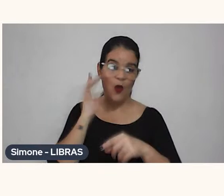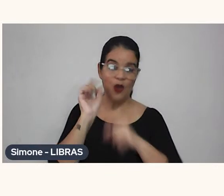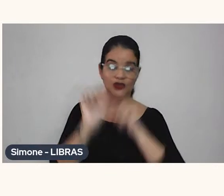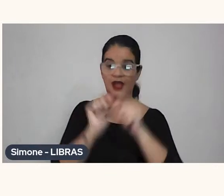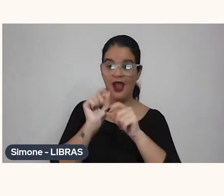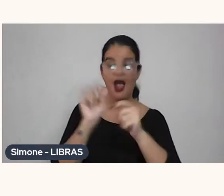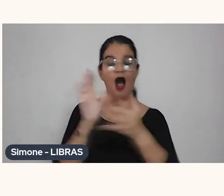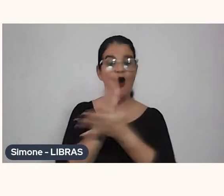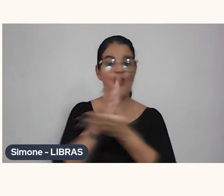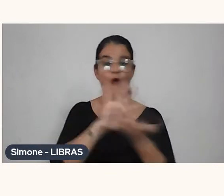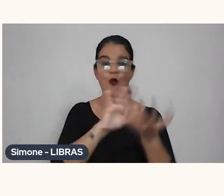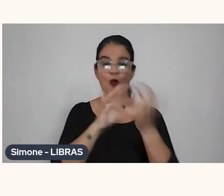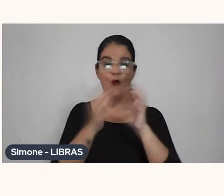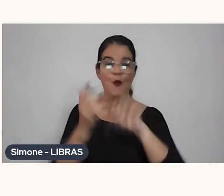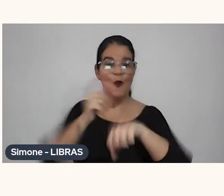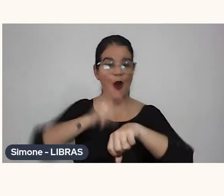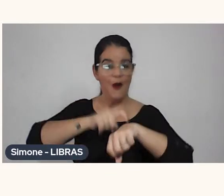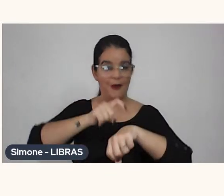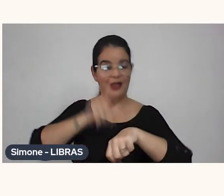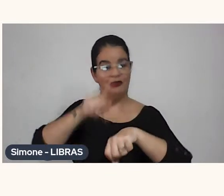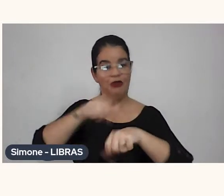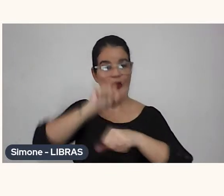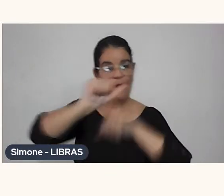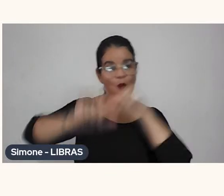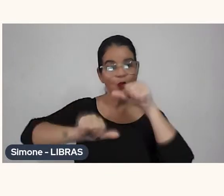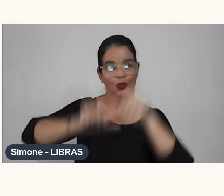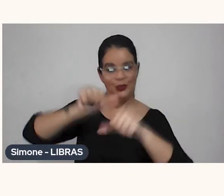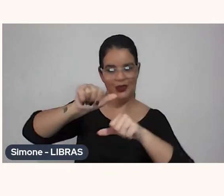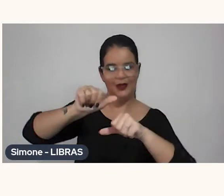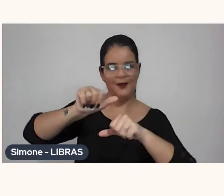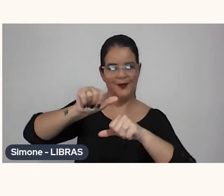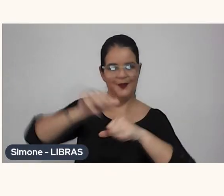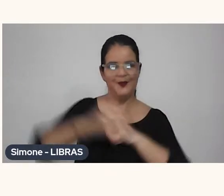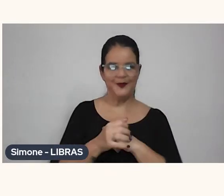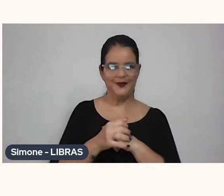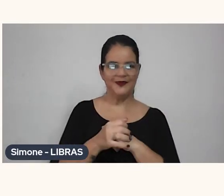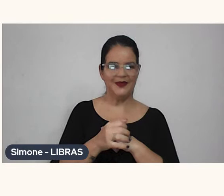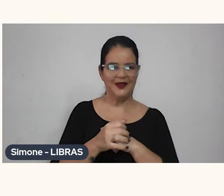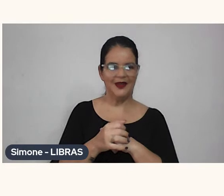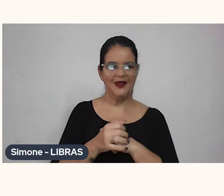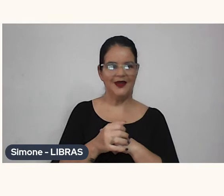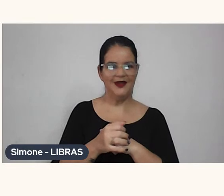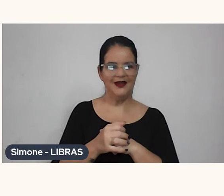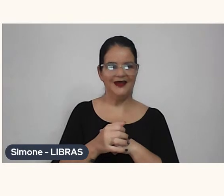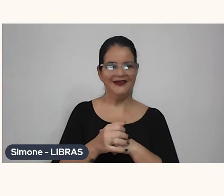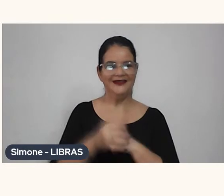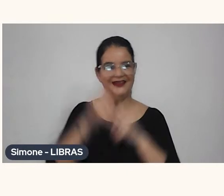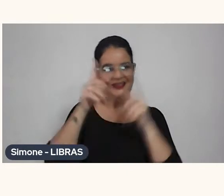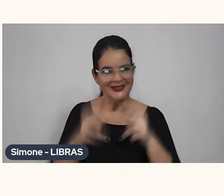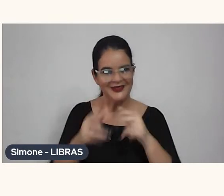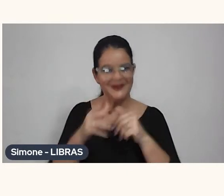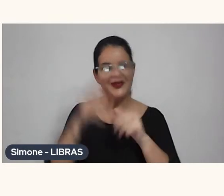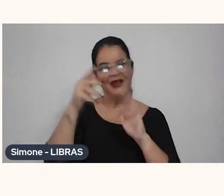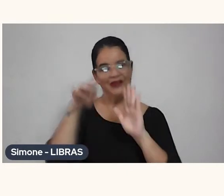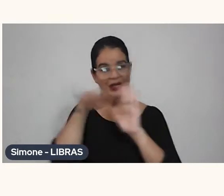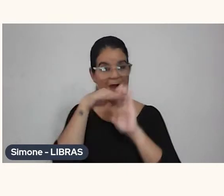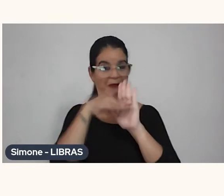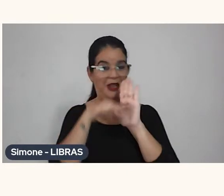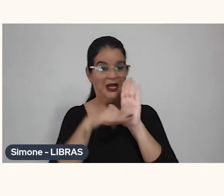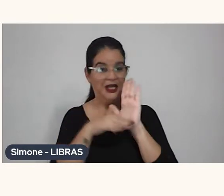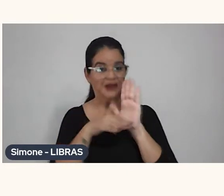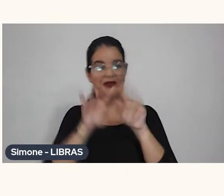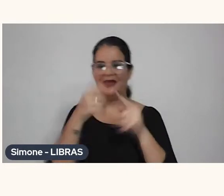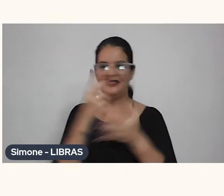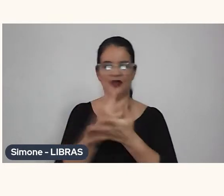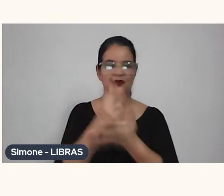momento, é, é, que eu mudei, né, foi, e isso traça nosso caminho, a gente não planeja muito, mas eu sempre